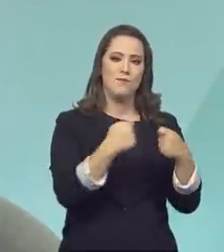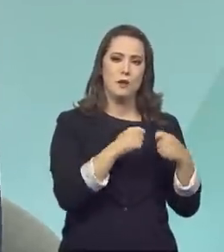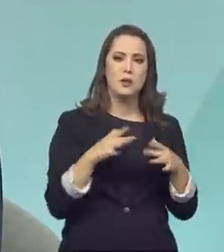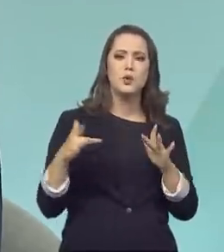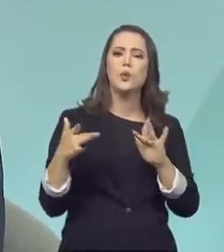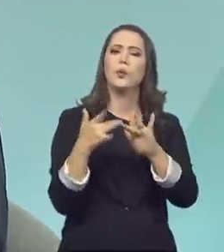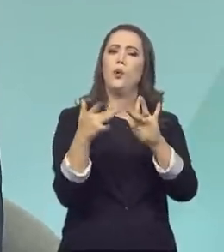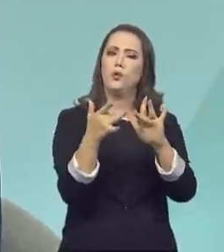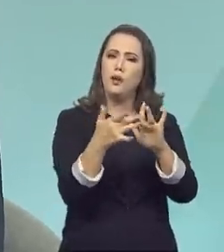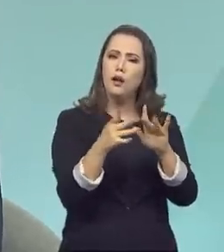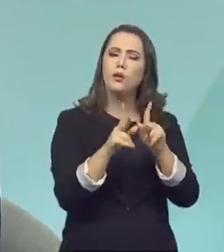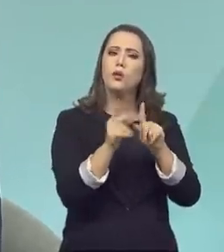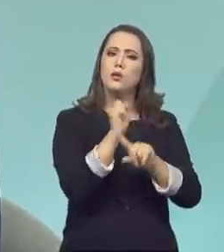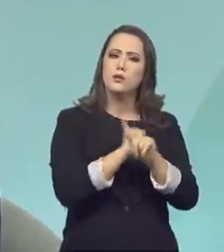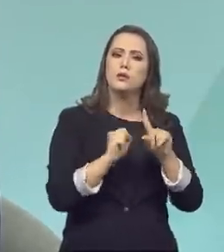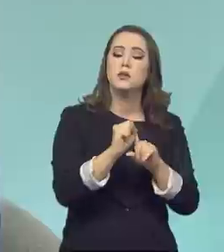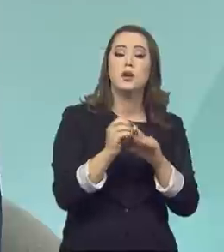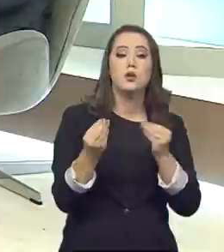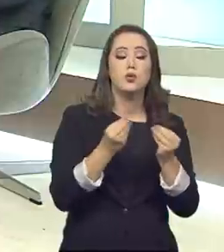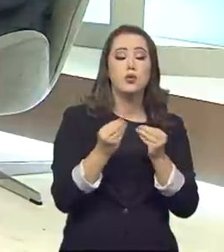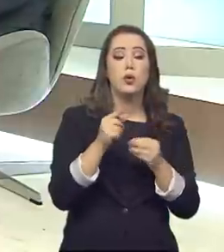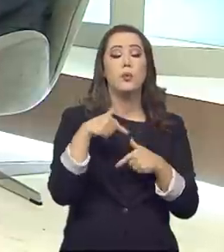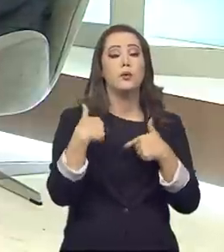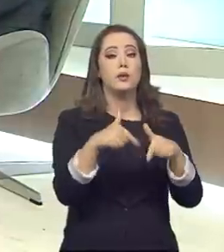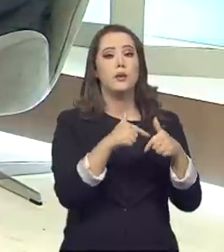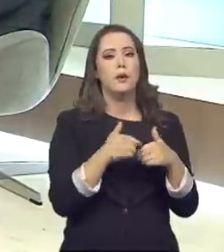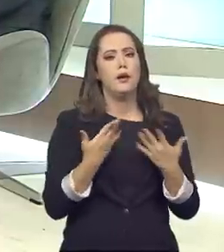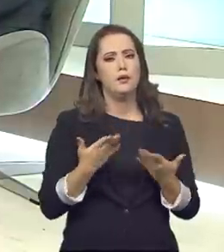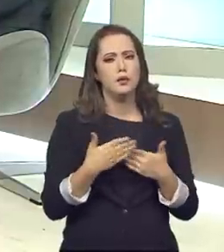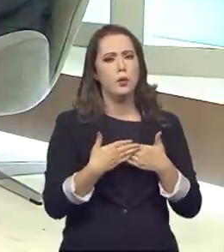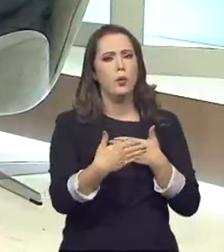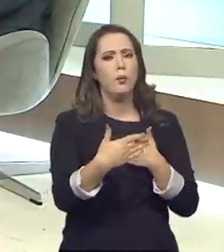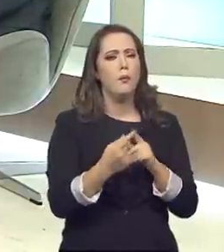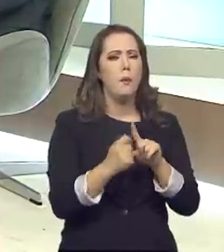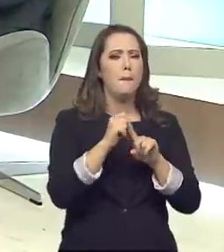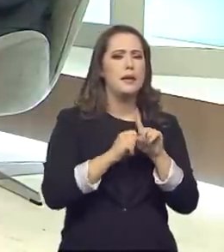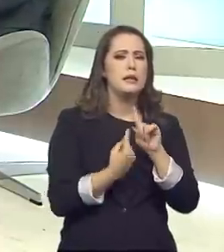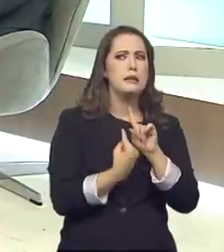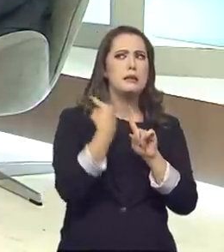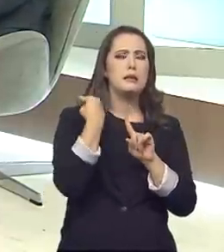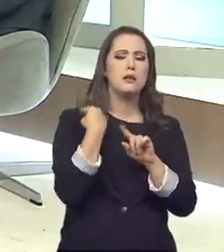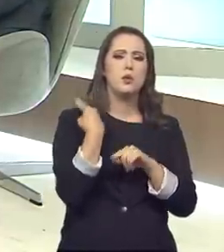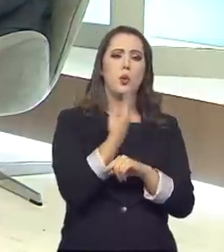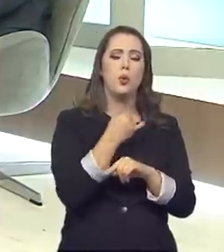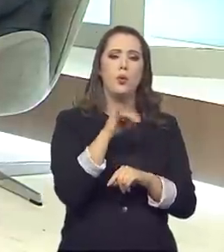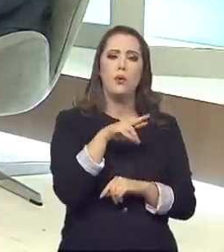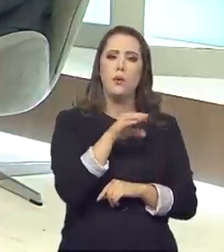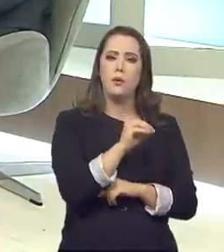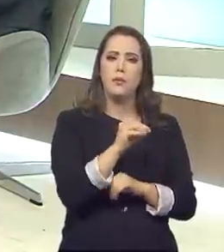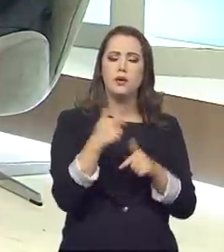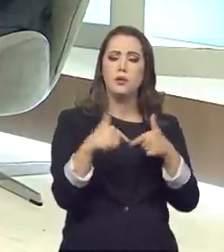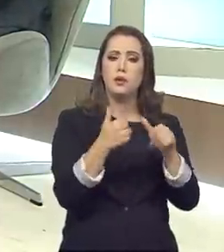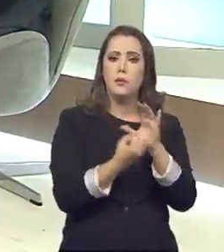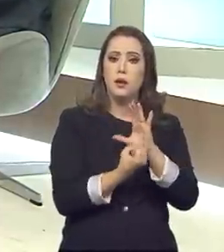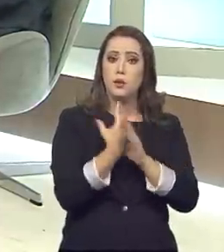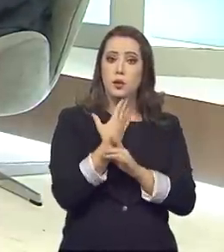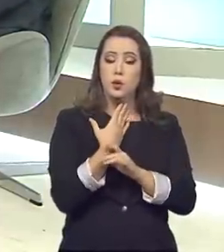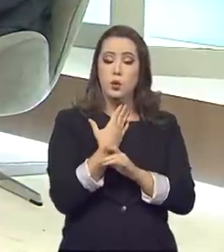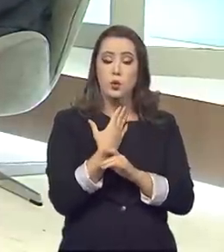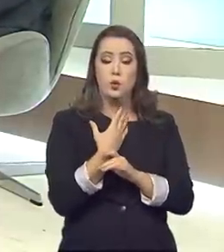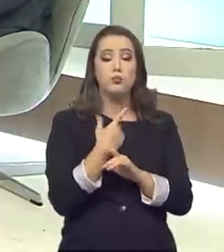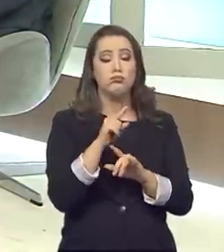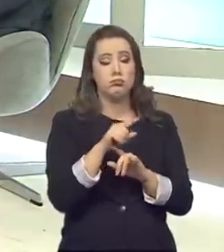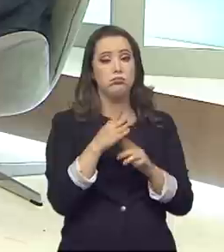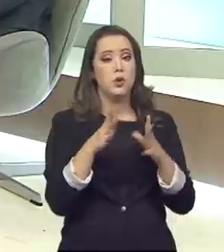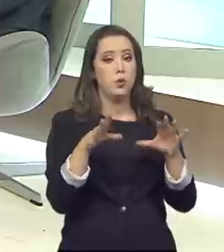pacto dentro da sociedade de como vai funcionar. Então, desde o mês passado, o inmetro constituiu um grupo de trabalho envolvendo não só o